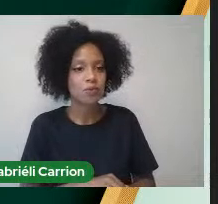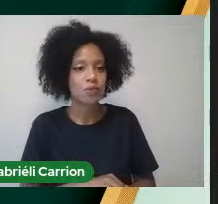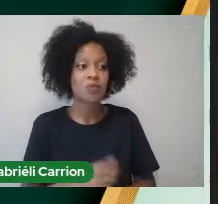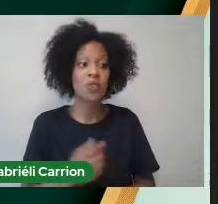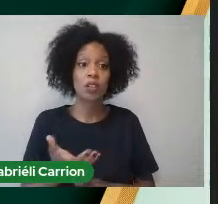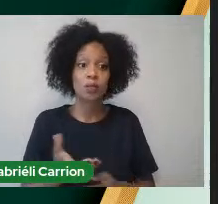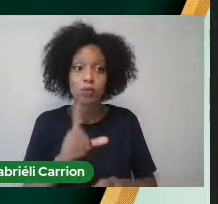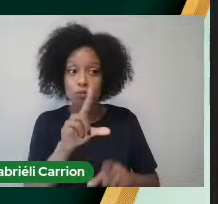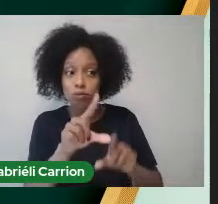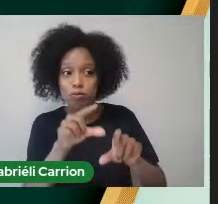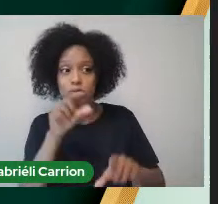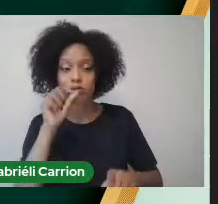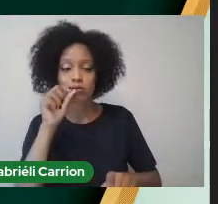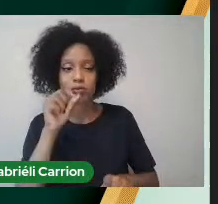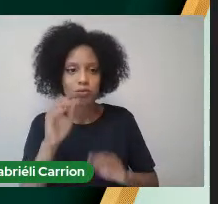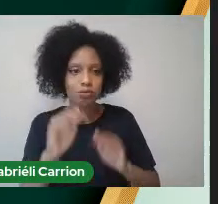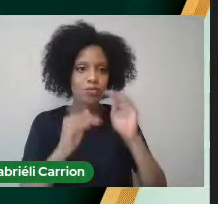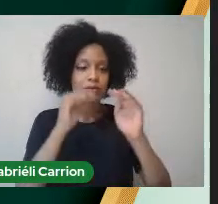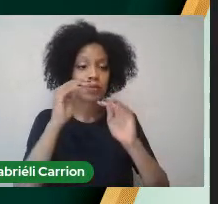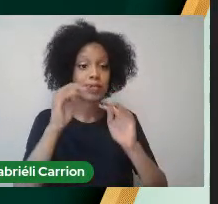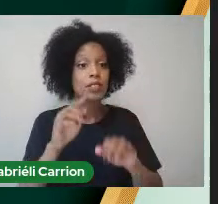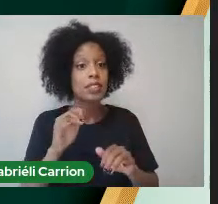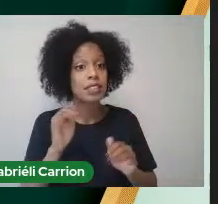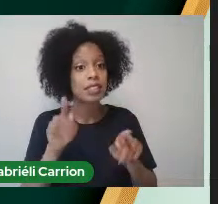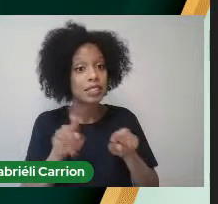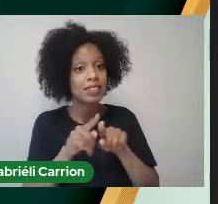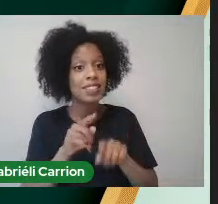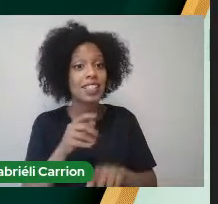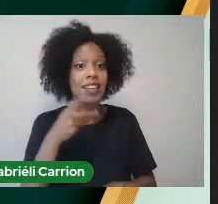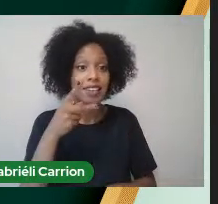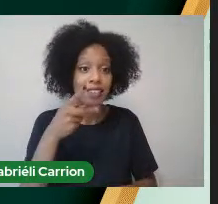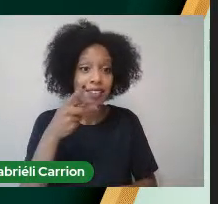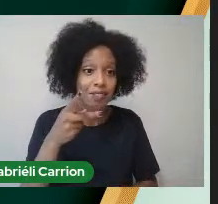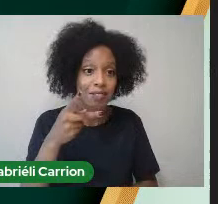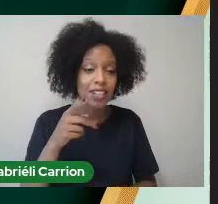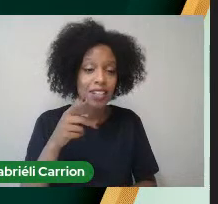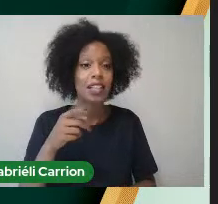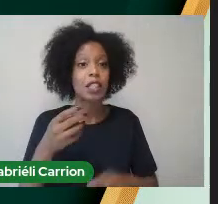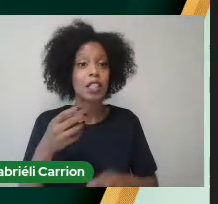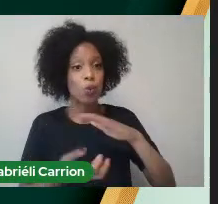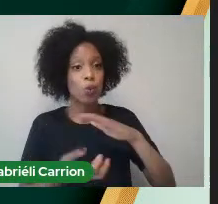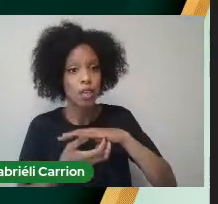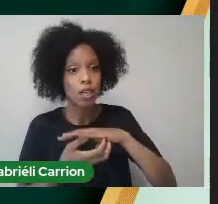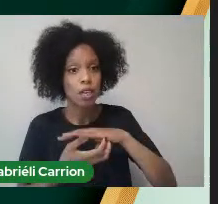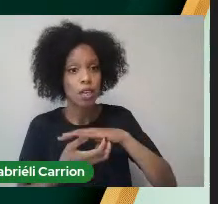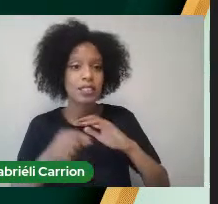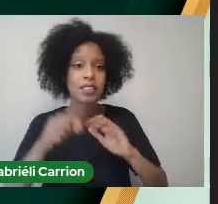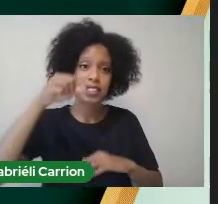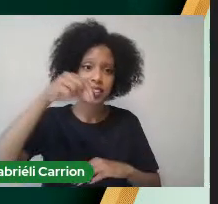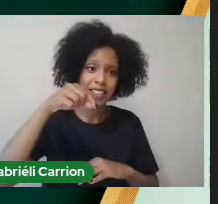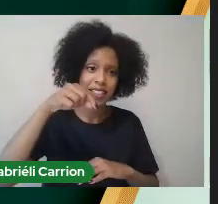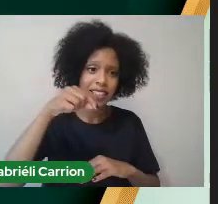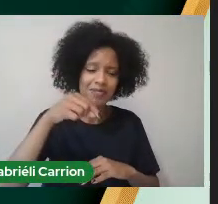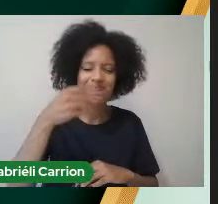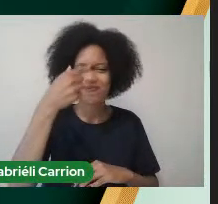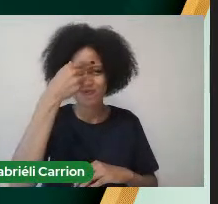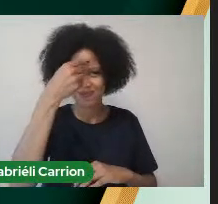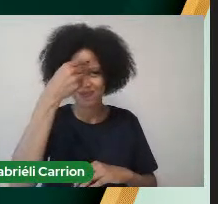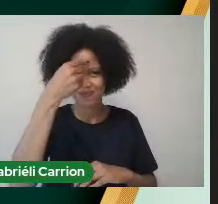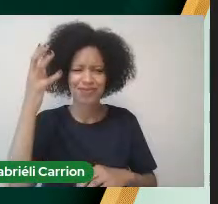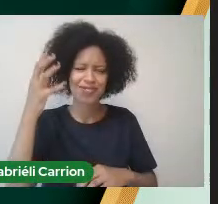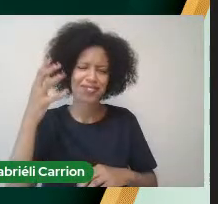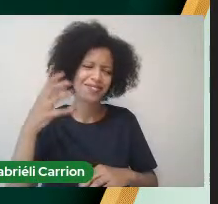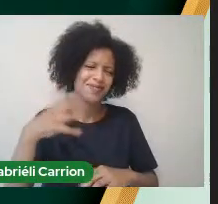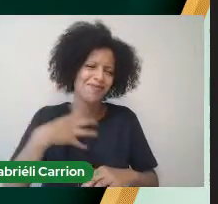E dizer o quanto O campus E a universidade Se sente Embaidecida